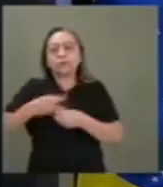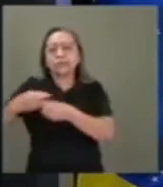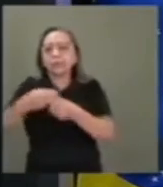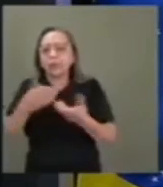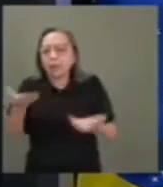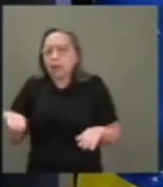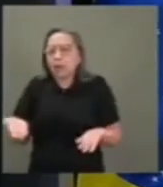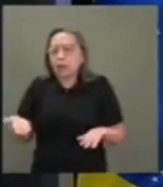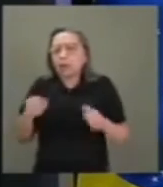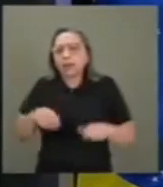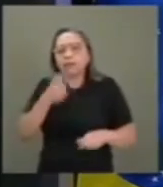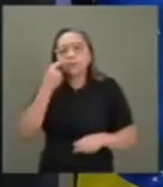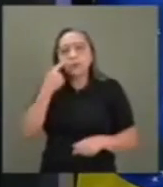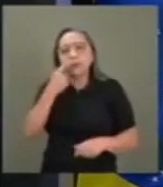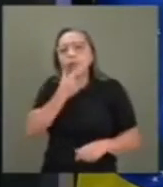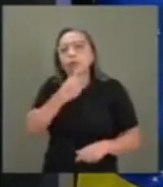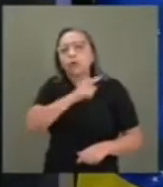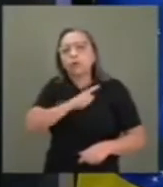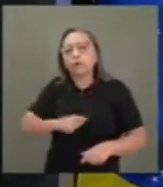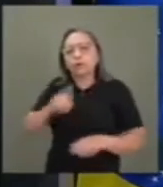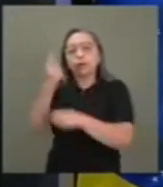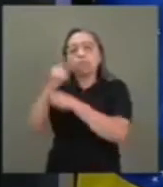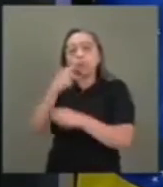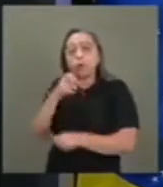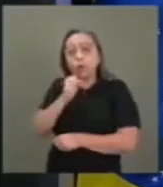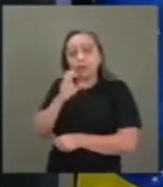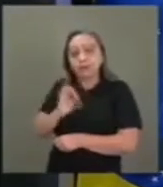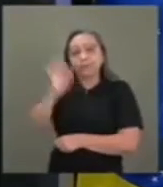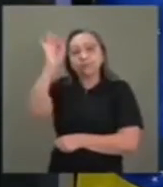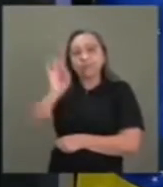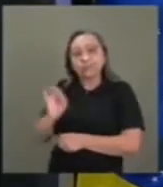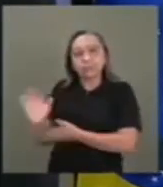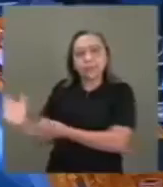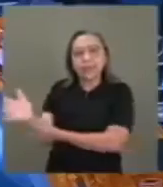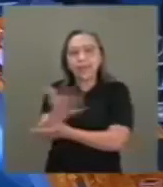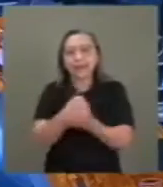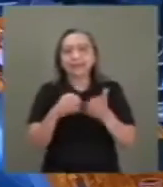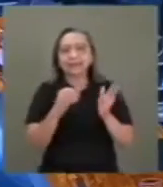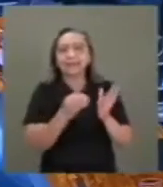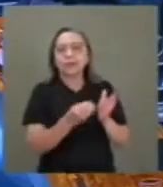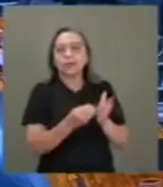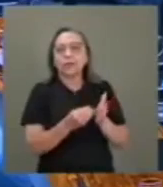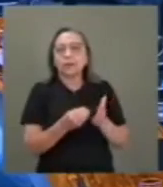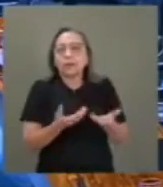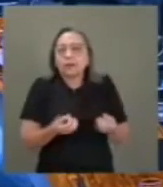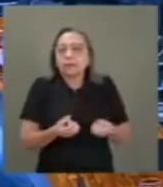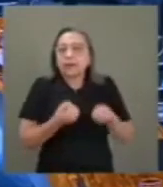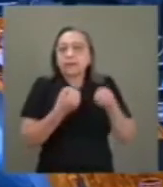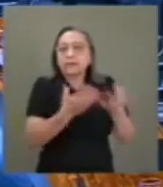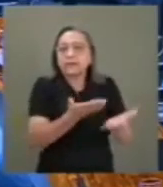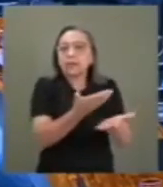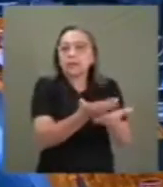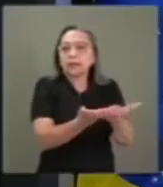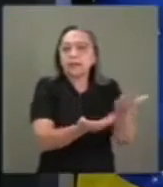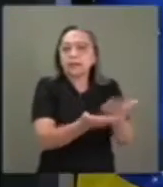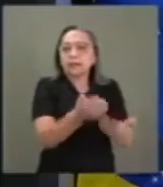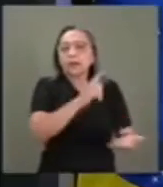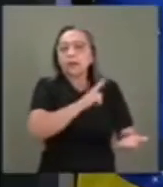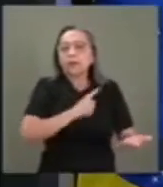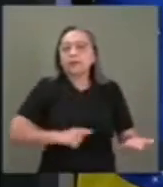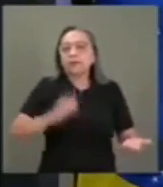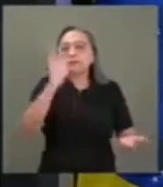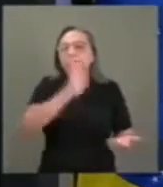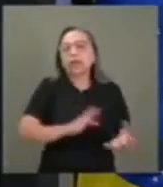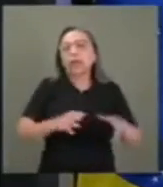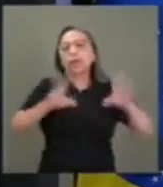citado pelo governador de Goiás, 80% da arrecadação do Estado de Goiás será transferido para o famoso Conselhão.